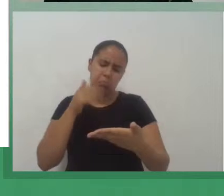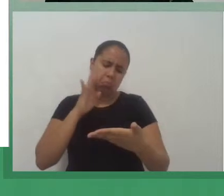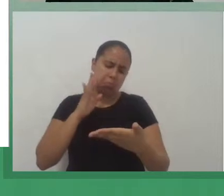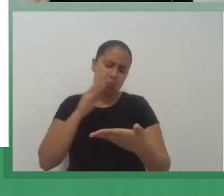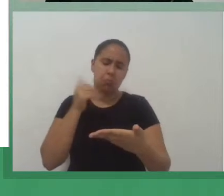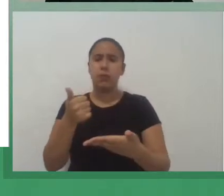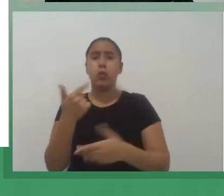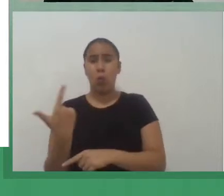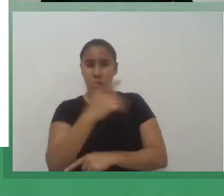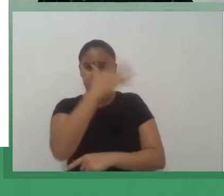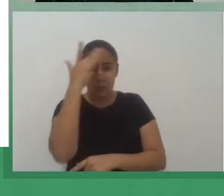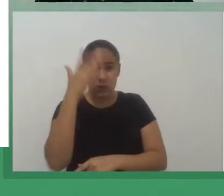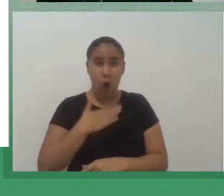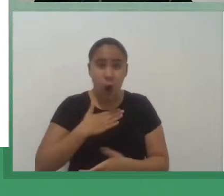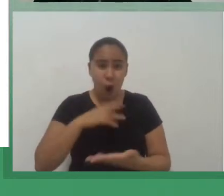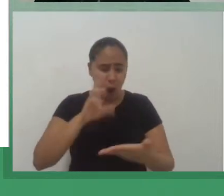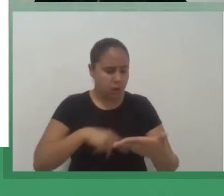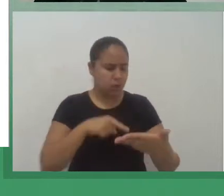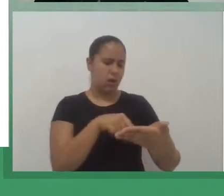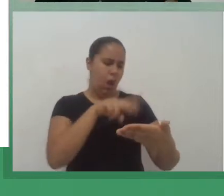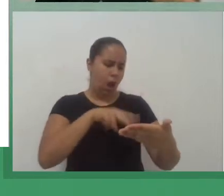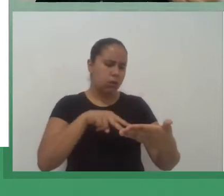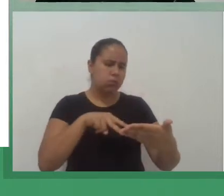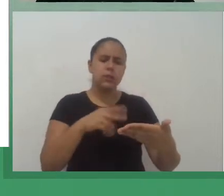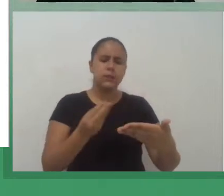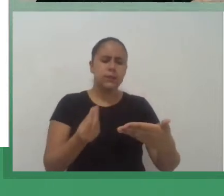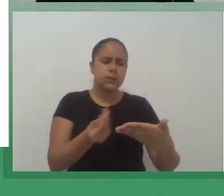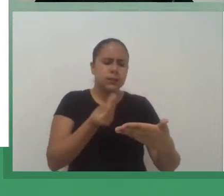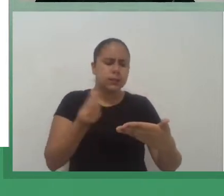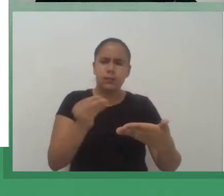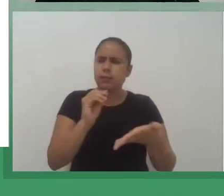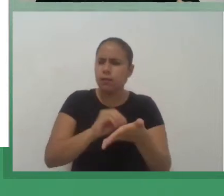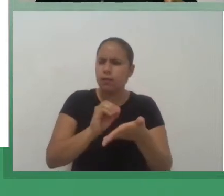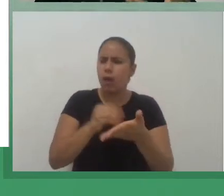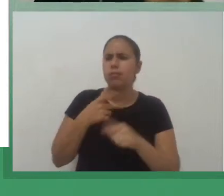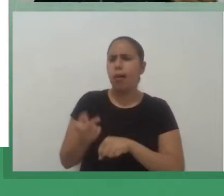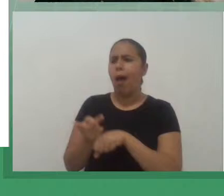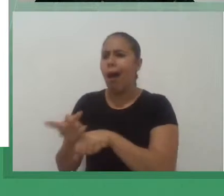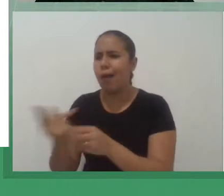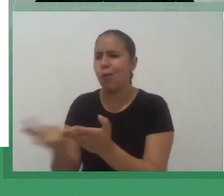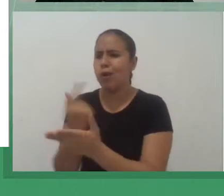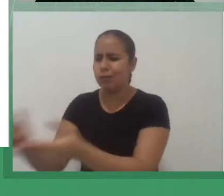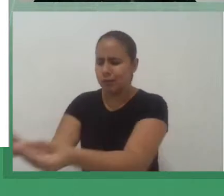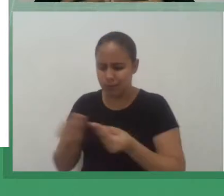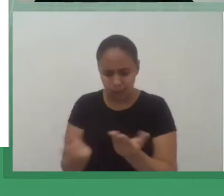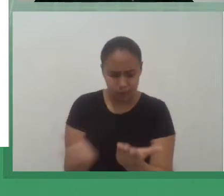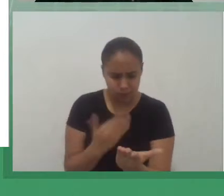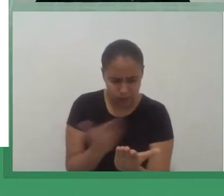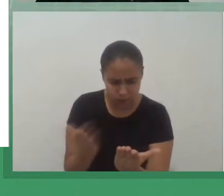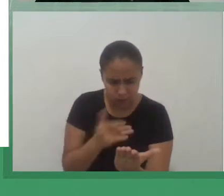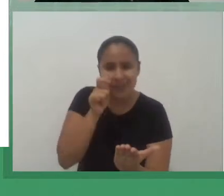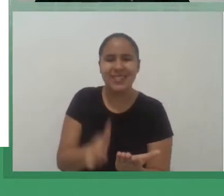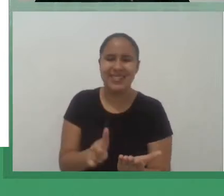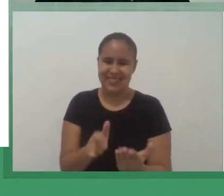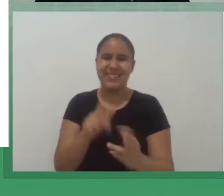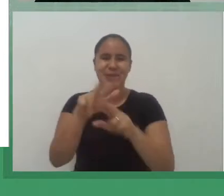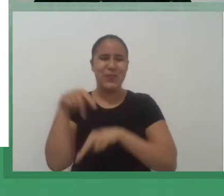será se eu vou estimular o estudante a buscar um maior conhecimento ou o maior interesse em ler a obra principal?